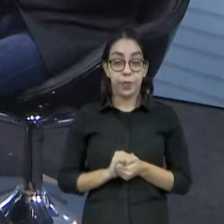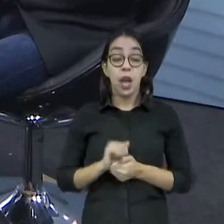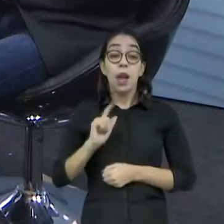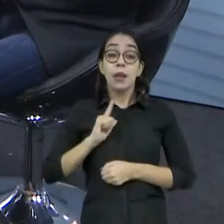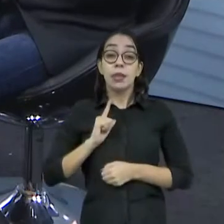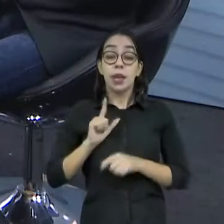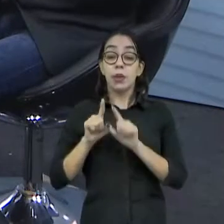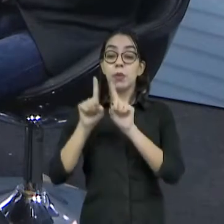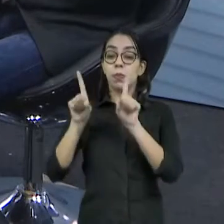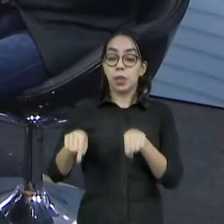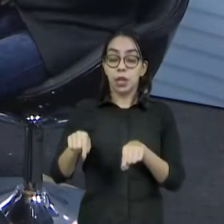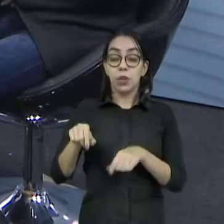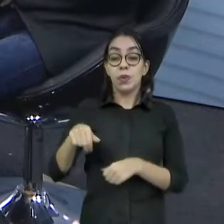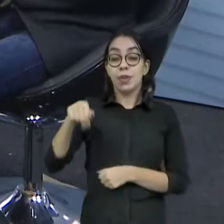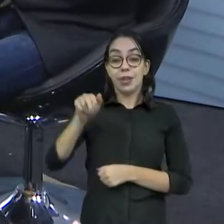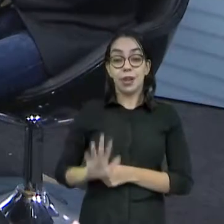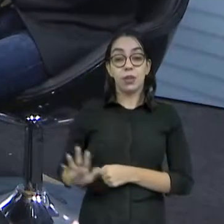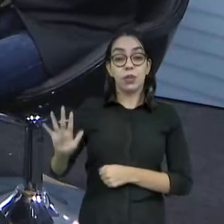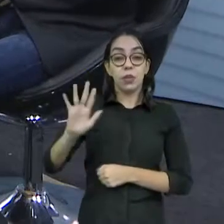nacional.